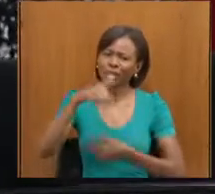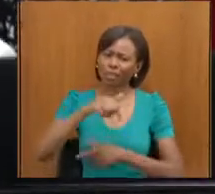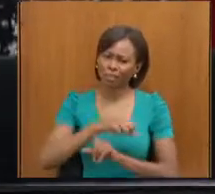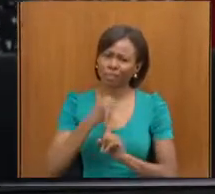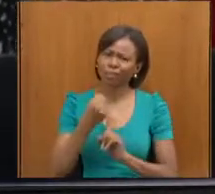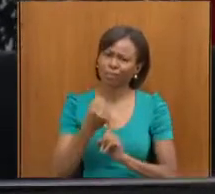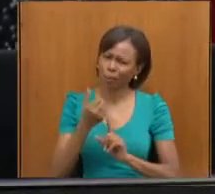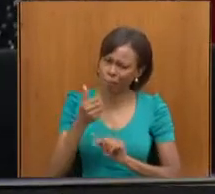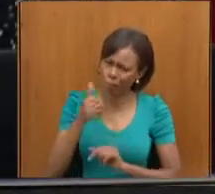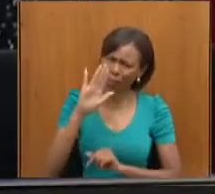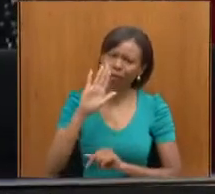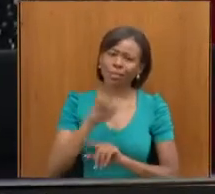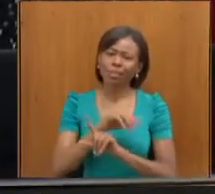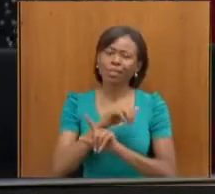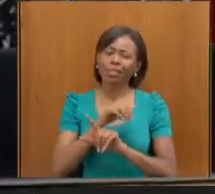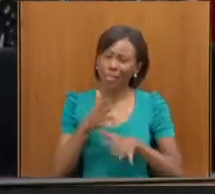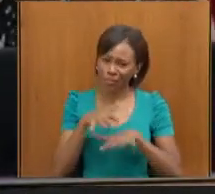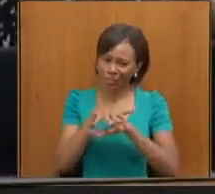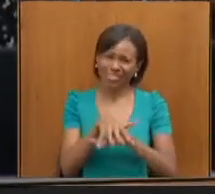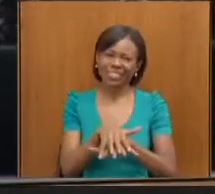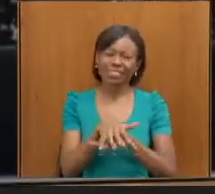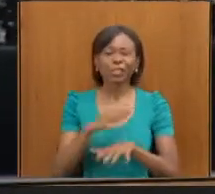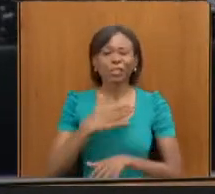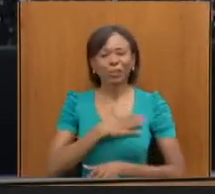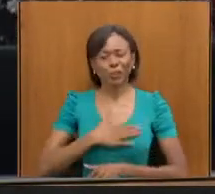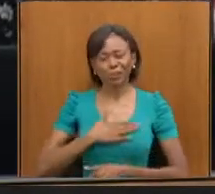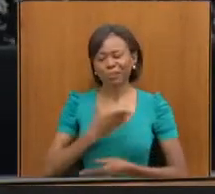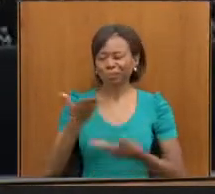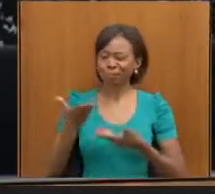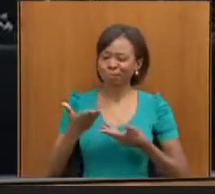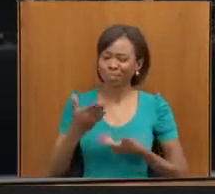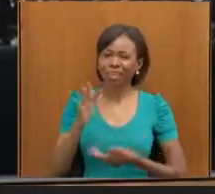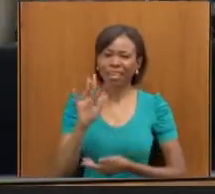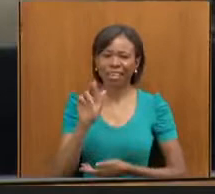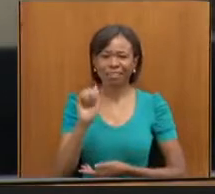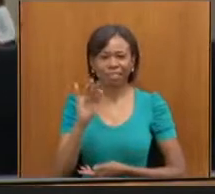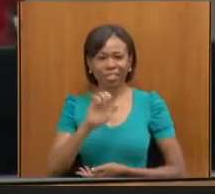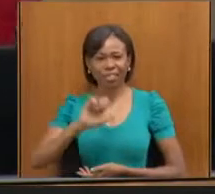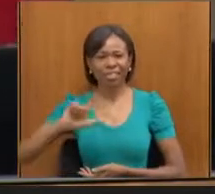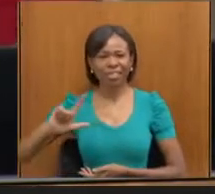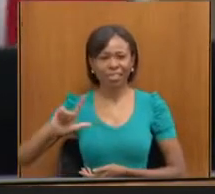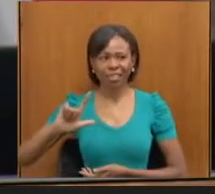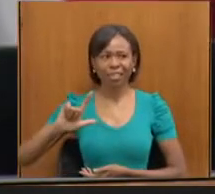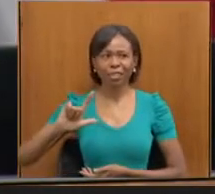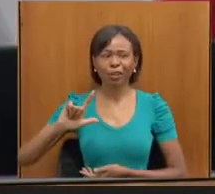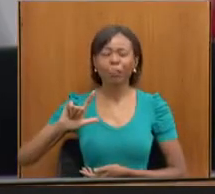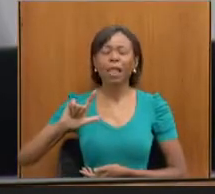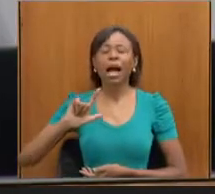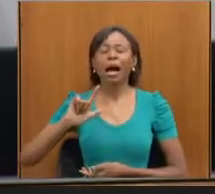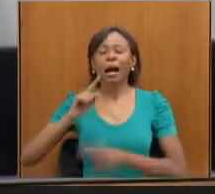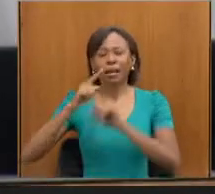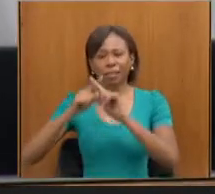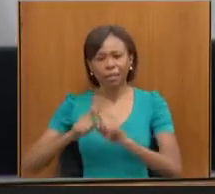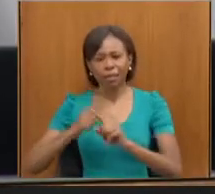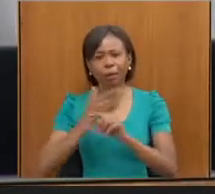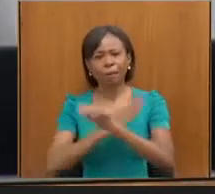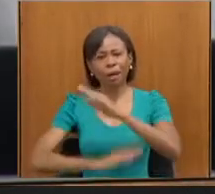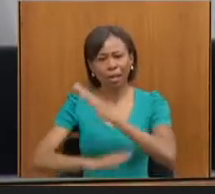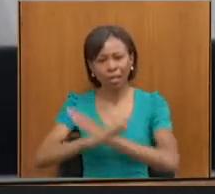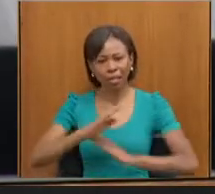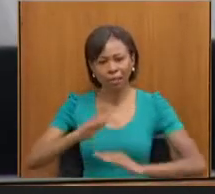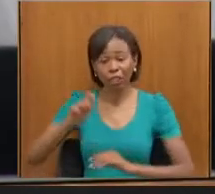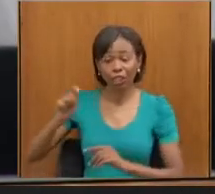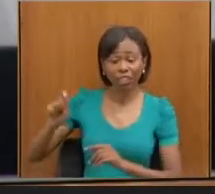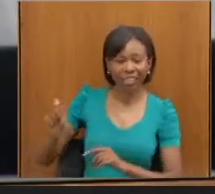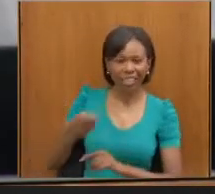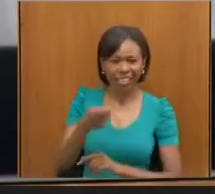inclusiva. Mas é uma alegria receber o Rafael, ele que é atleta paralímpico de tênis, já tive a oportunidade de